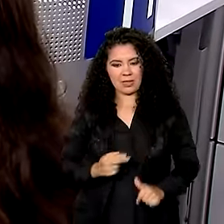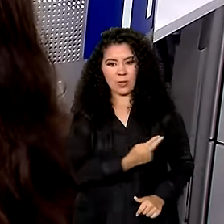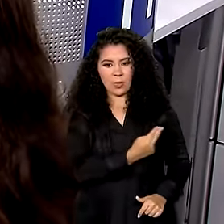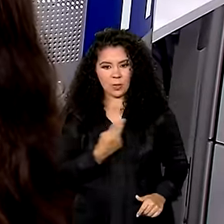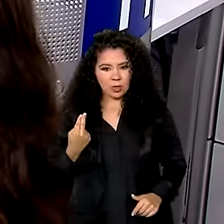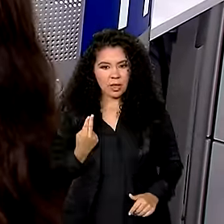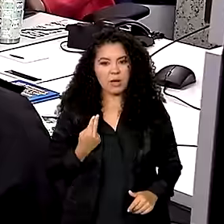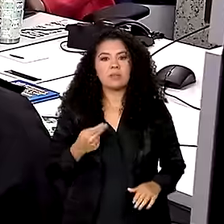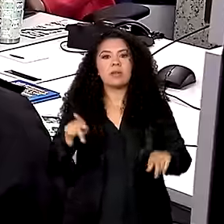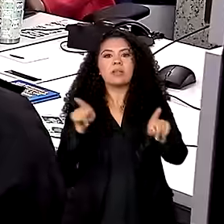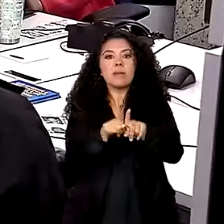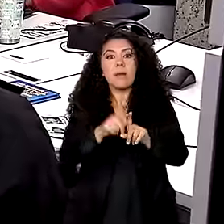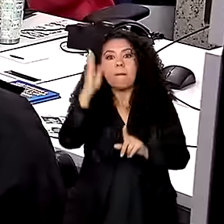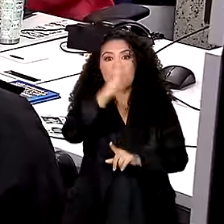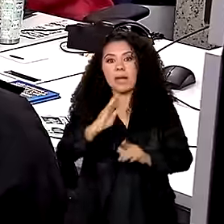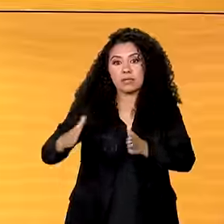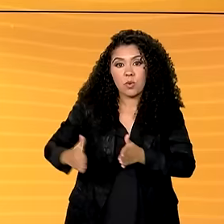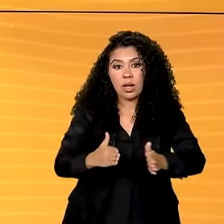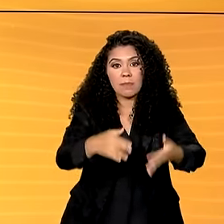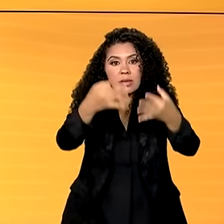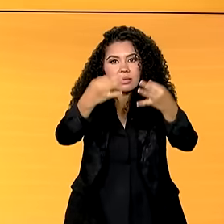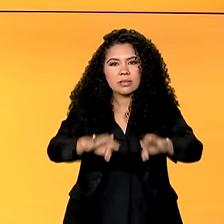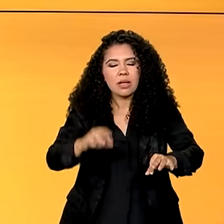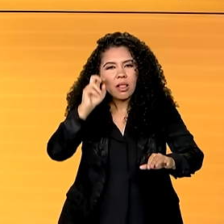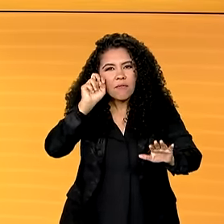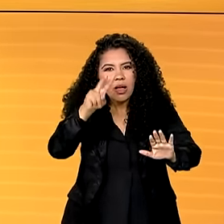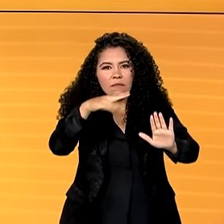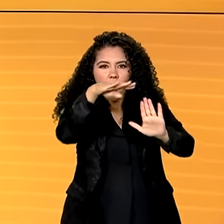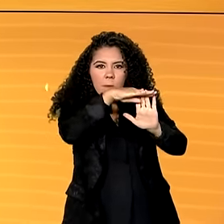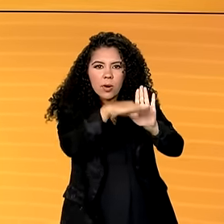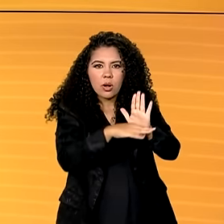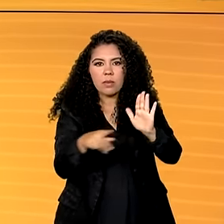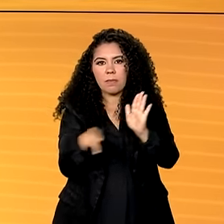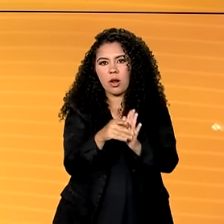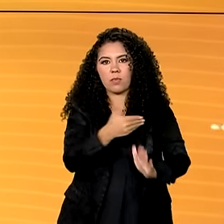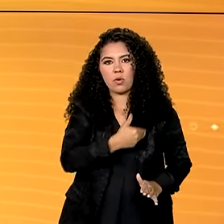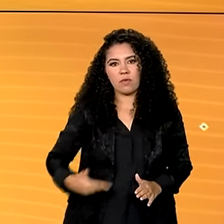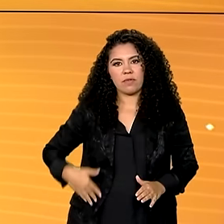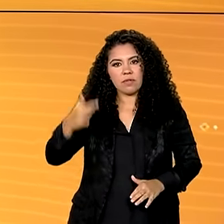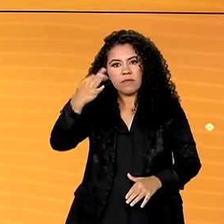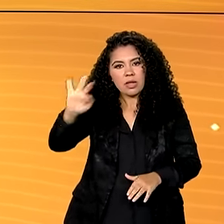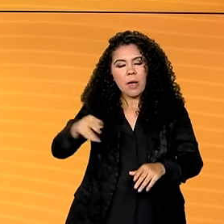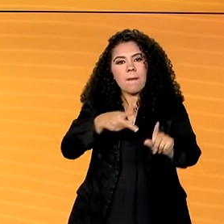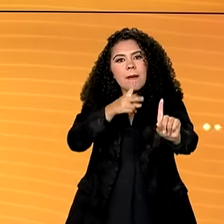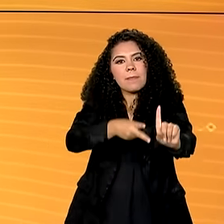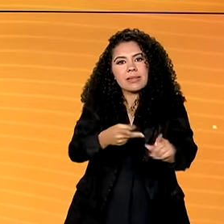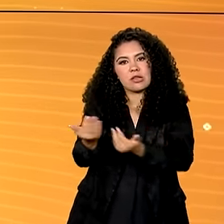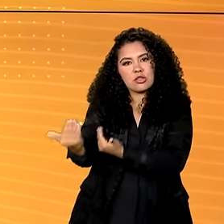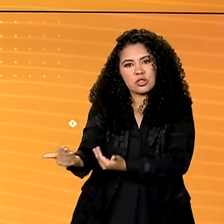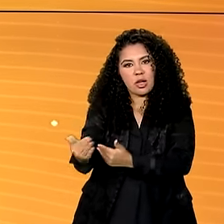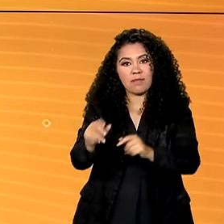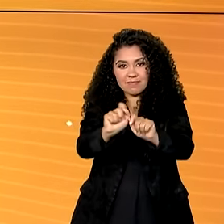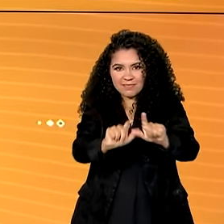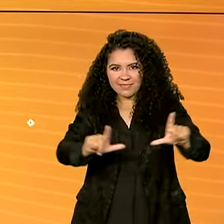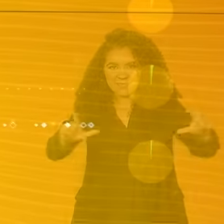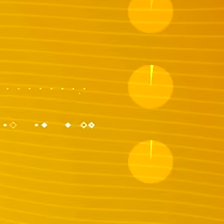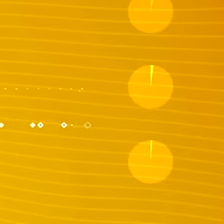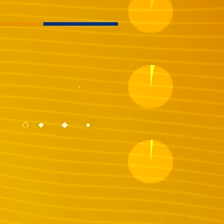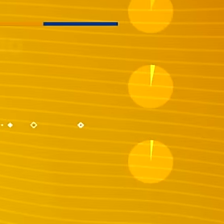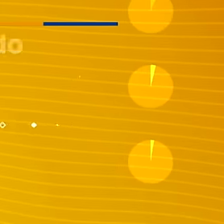Brasil no Rumo Certo, você vai ver os programas criados pelo governo federal para manter os jovens na escola. A gente volta já já.